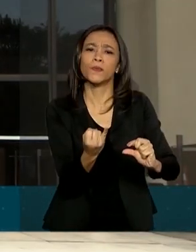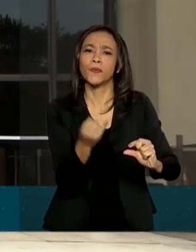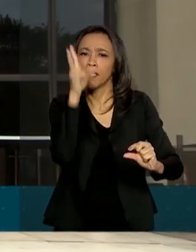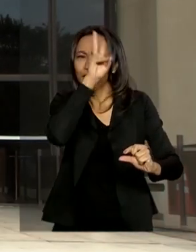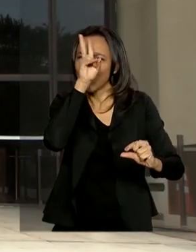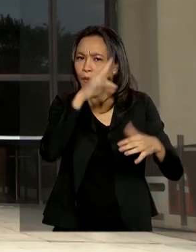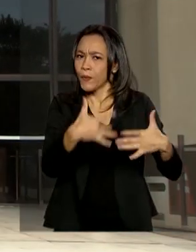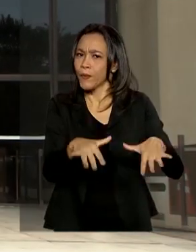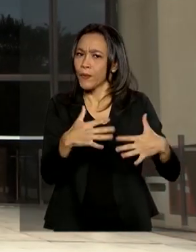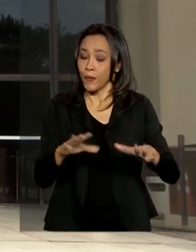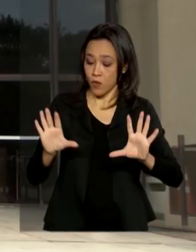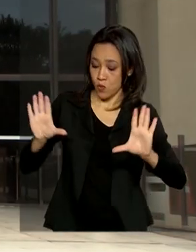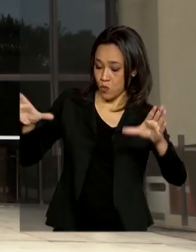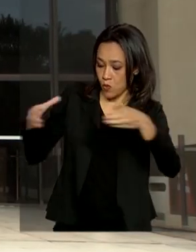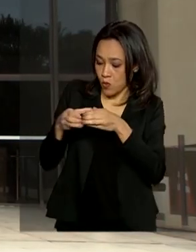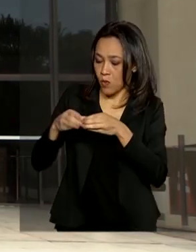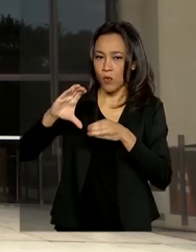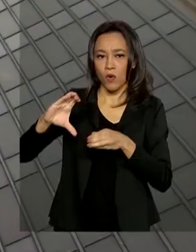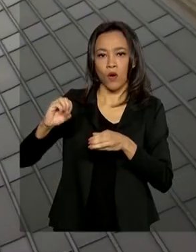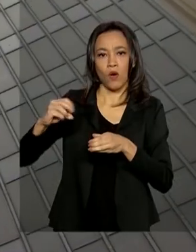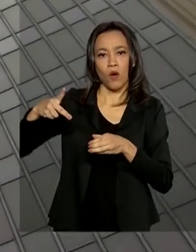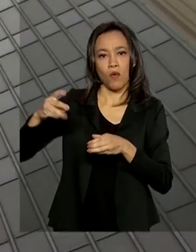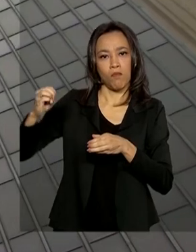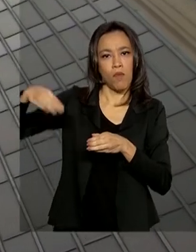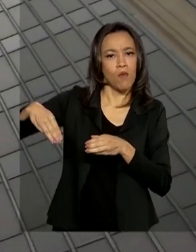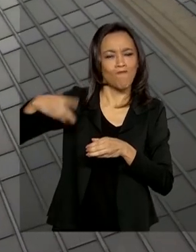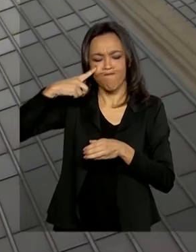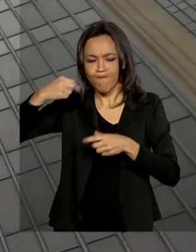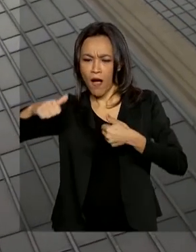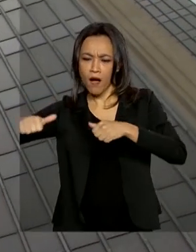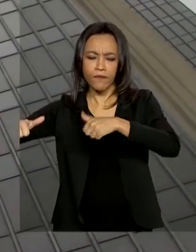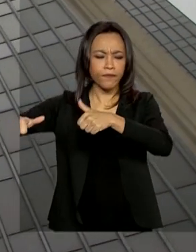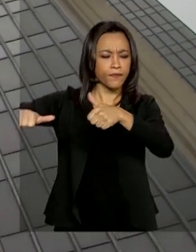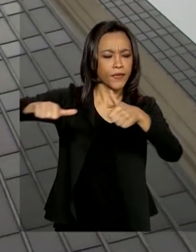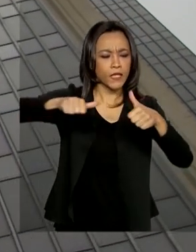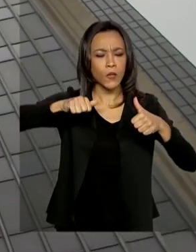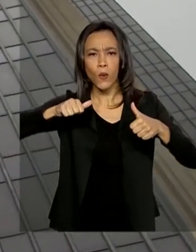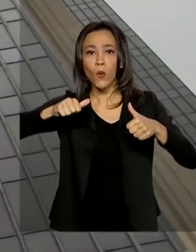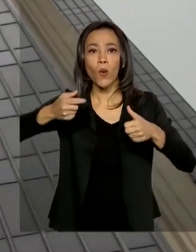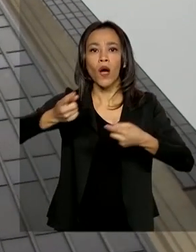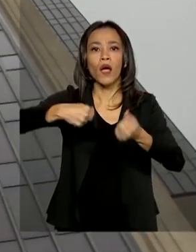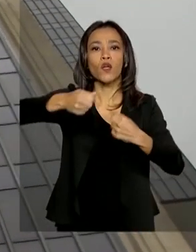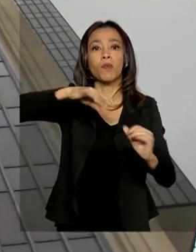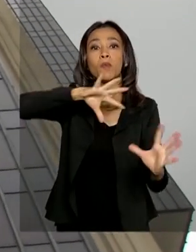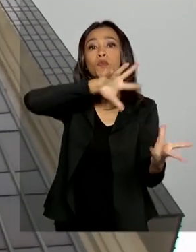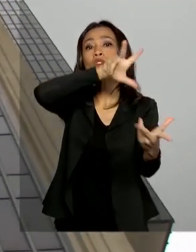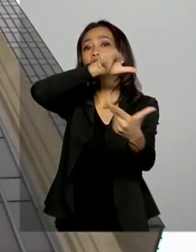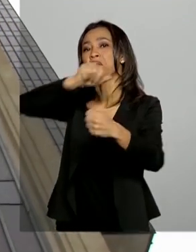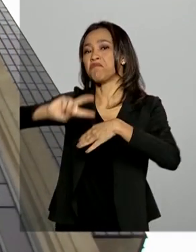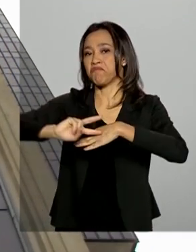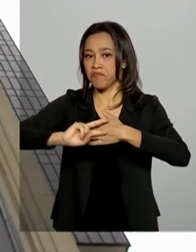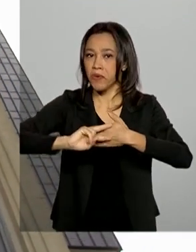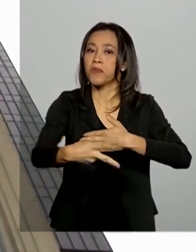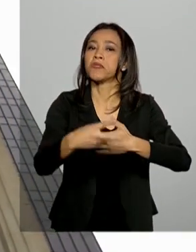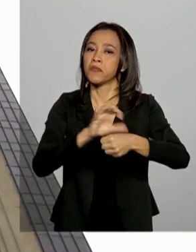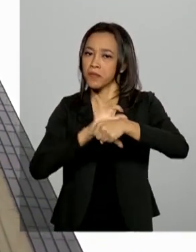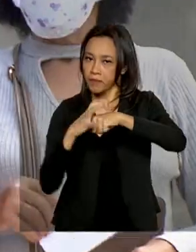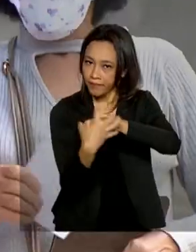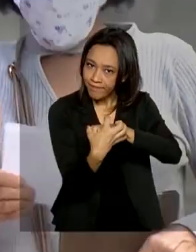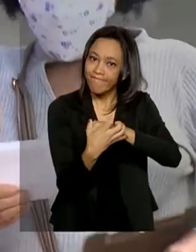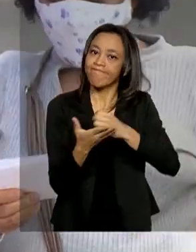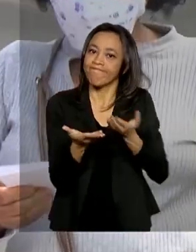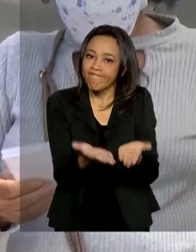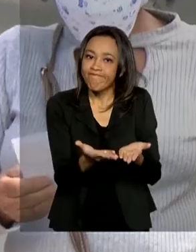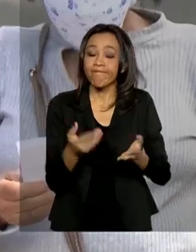história, o Comitê levou em consideração a situação econômica mundial causada pela pandemia do novo coronavírus.